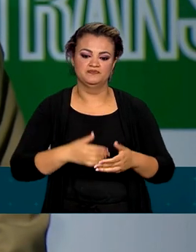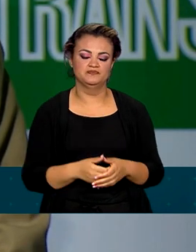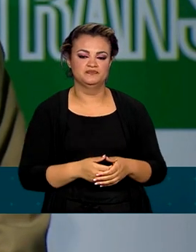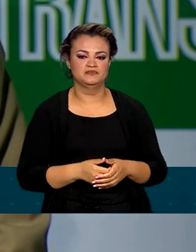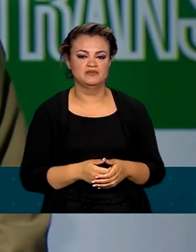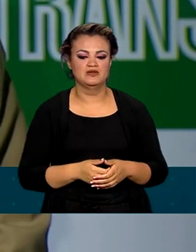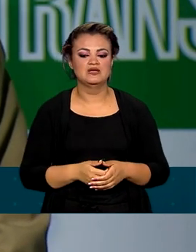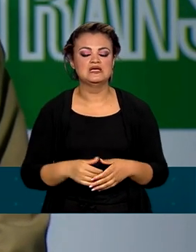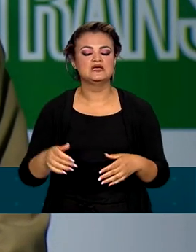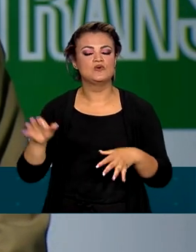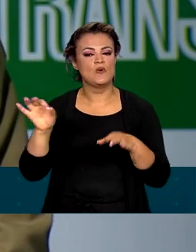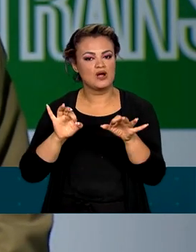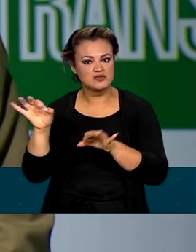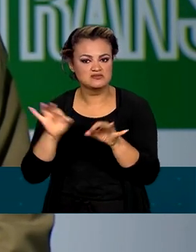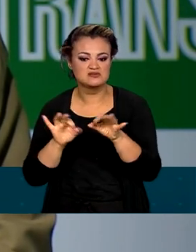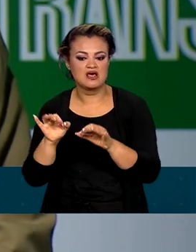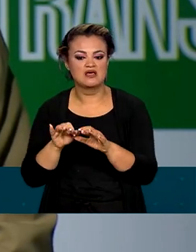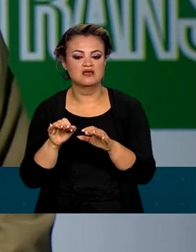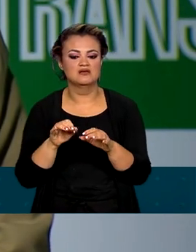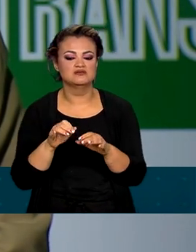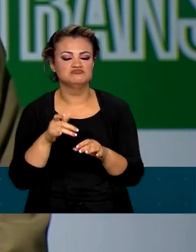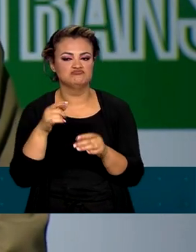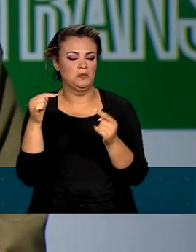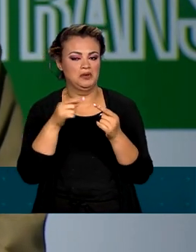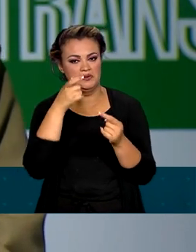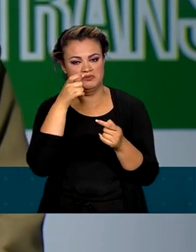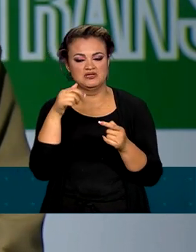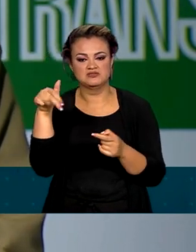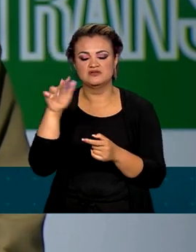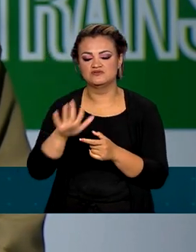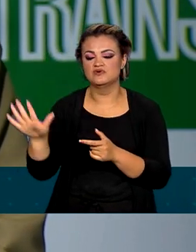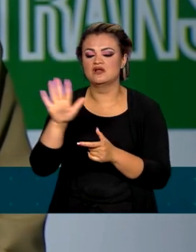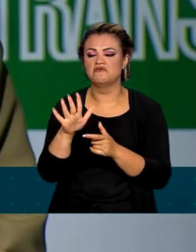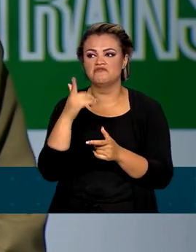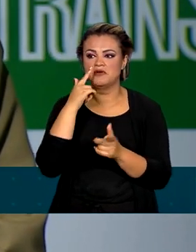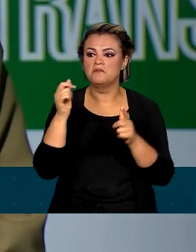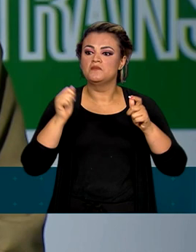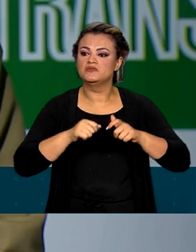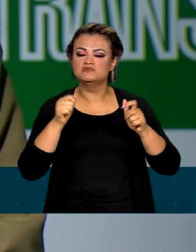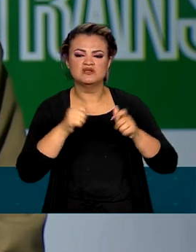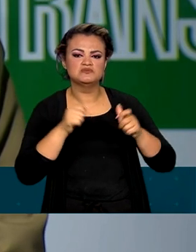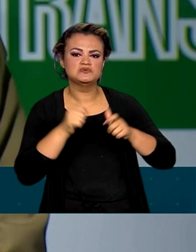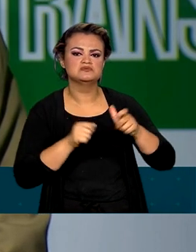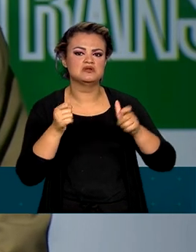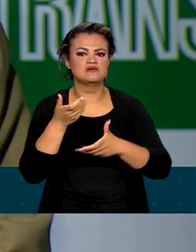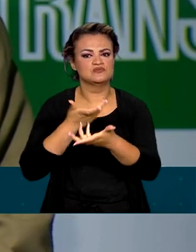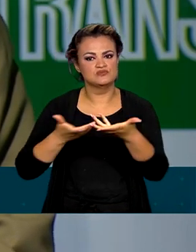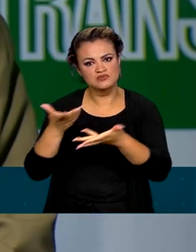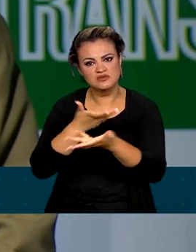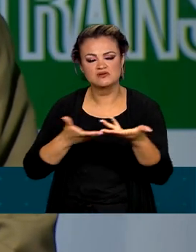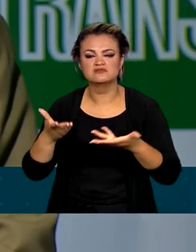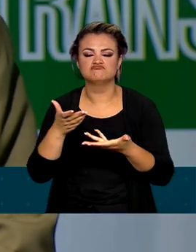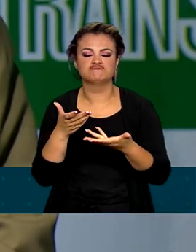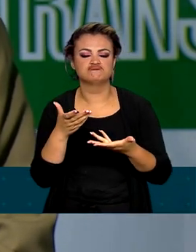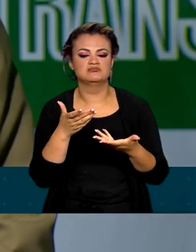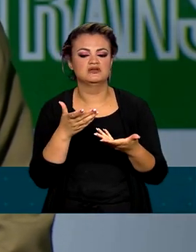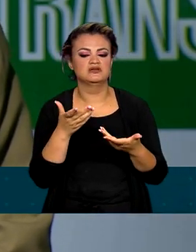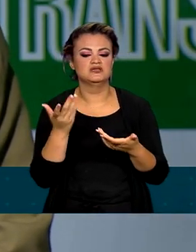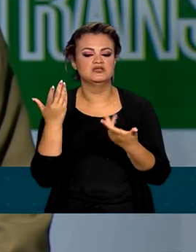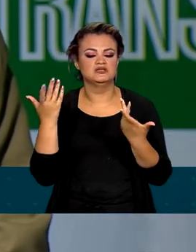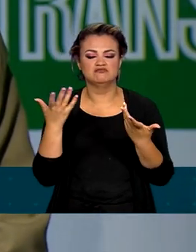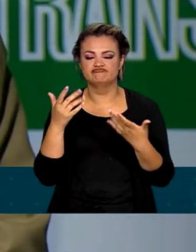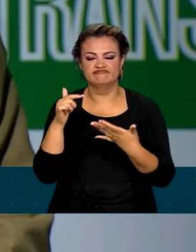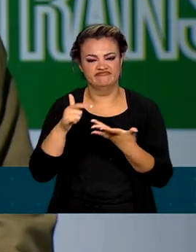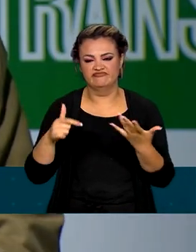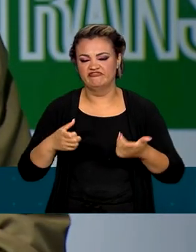E desenvolver dentro do interesse nacional todas as possibilidades de cooperação e de troca em